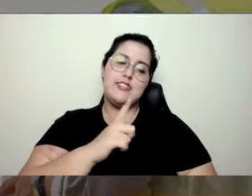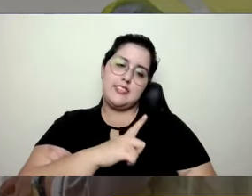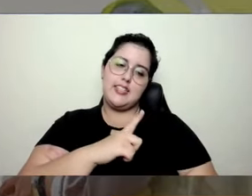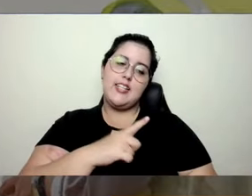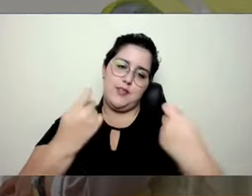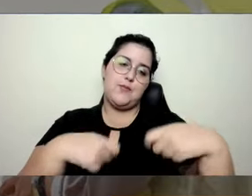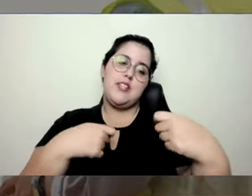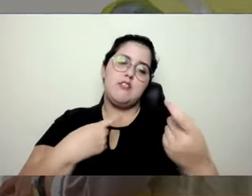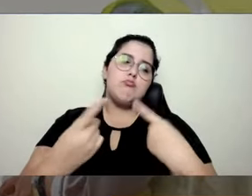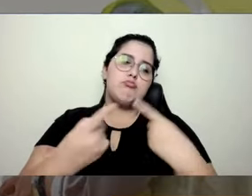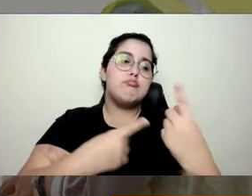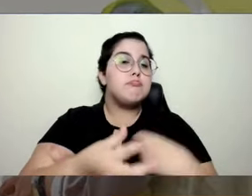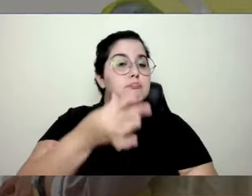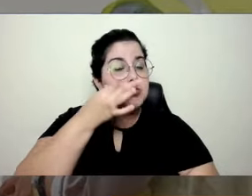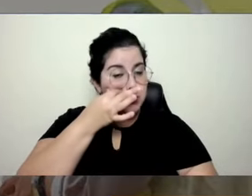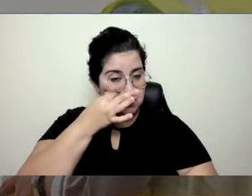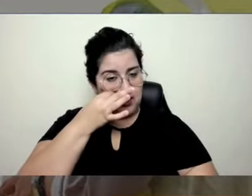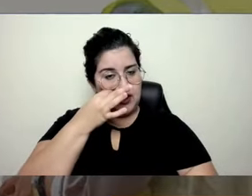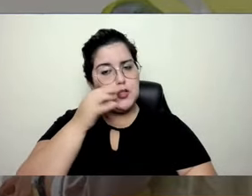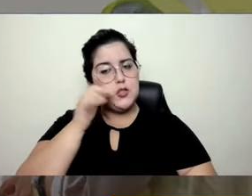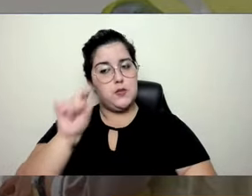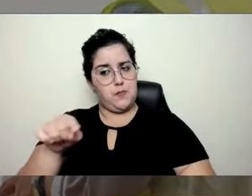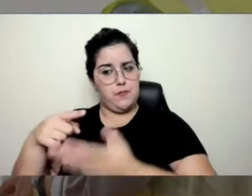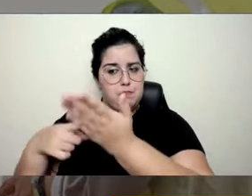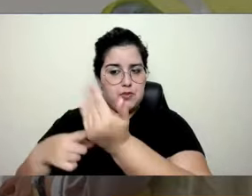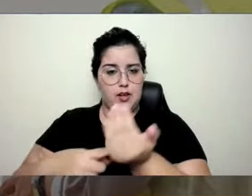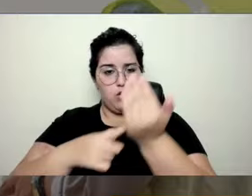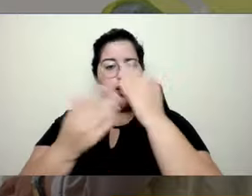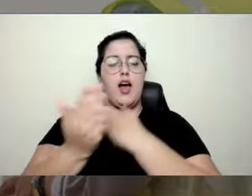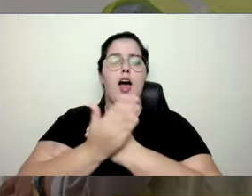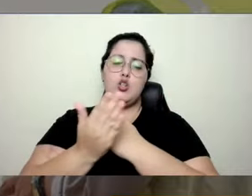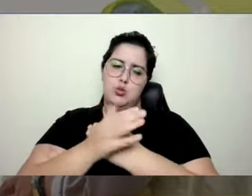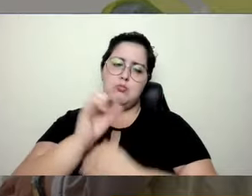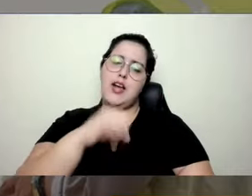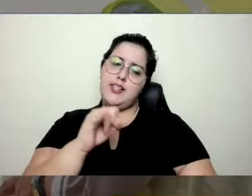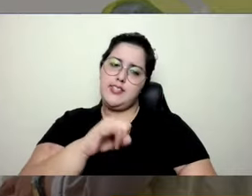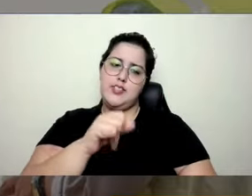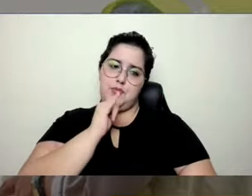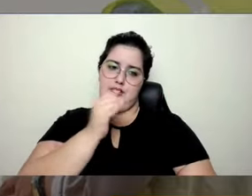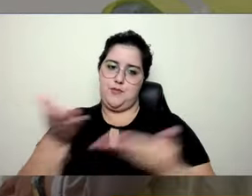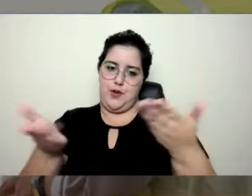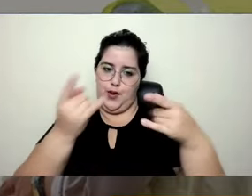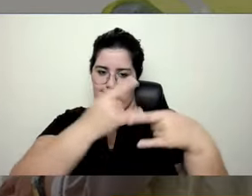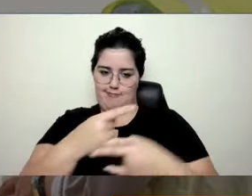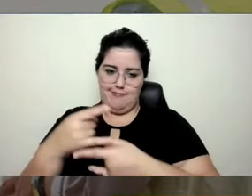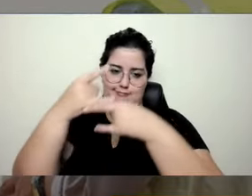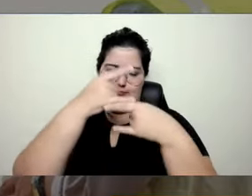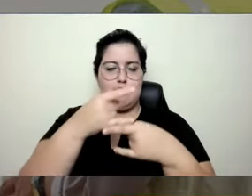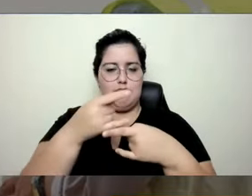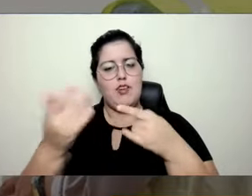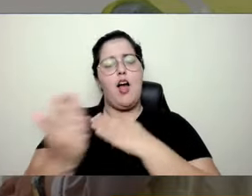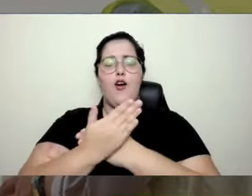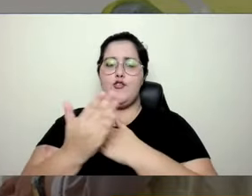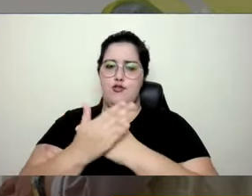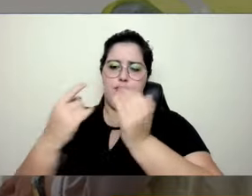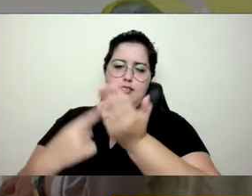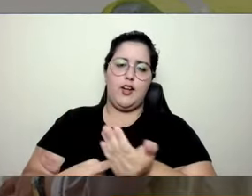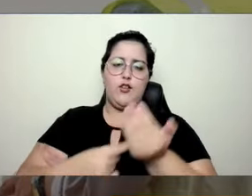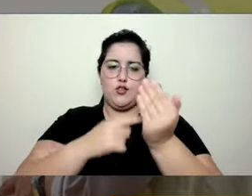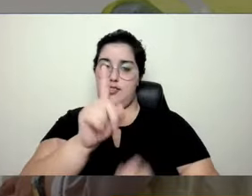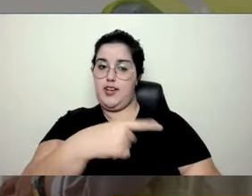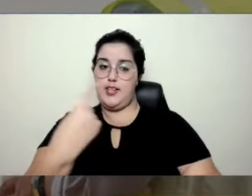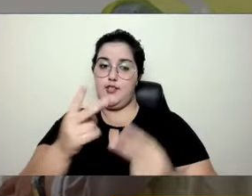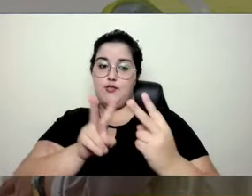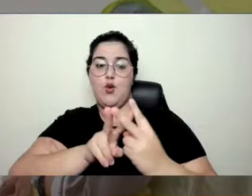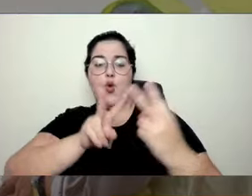Então, lógico, ela facilita em momentos como esse, momentos mágicos como esse, mesmo de longe a gente poder